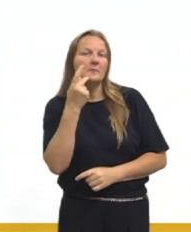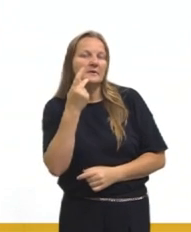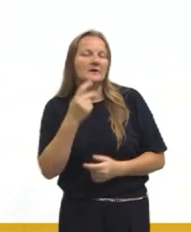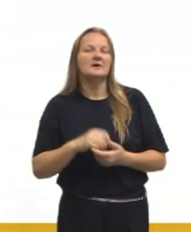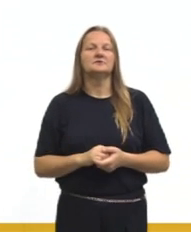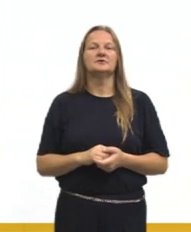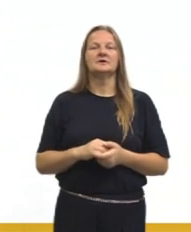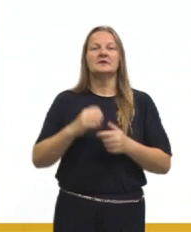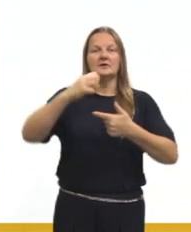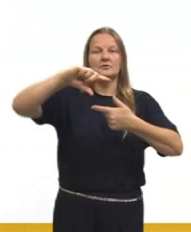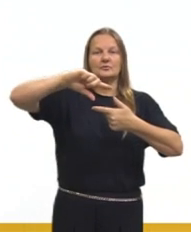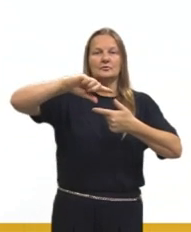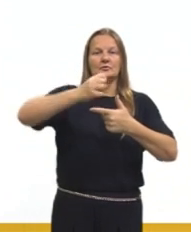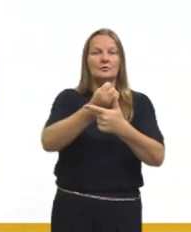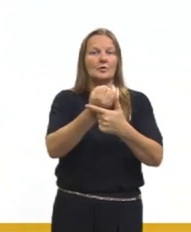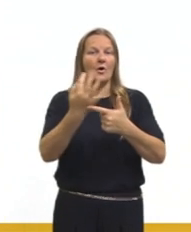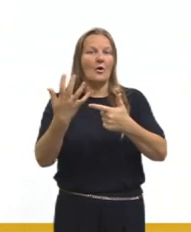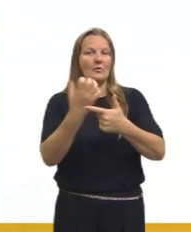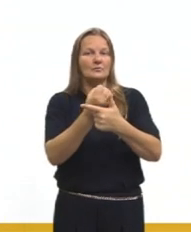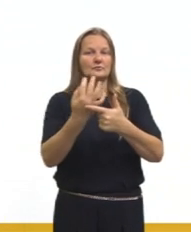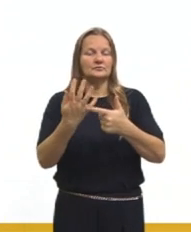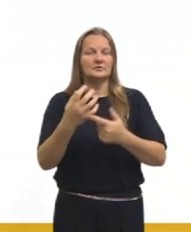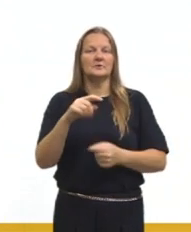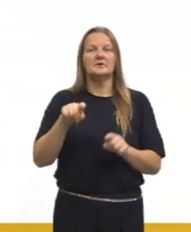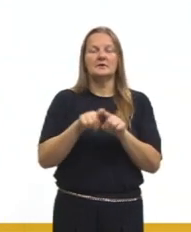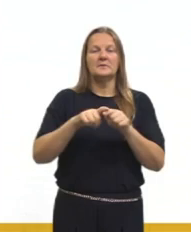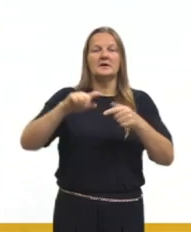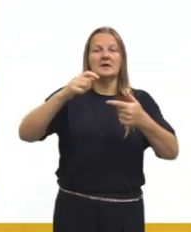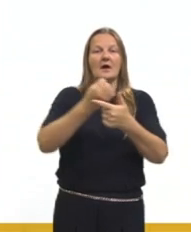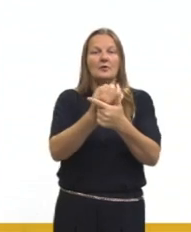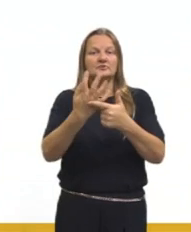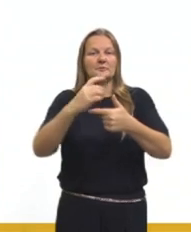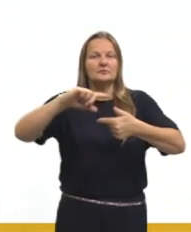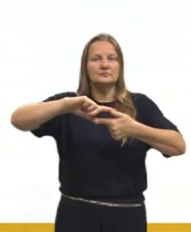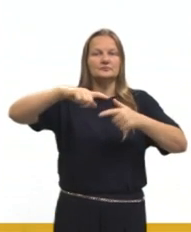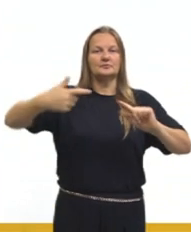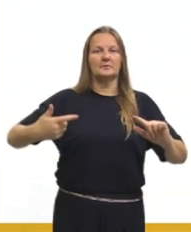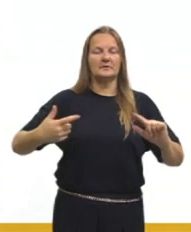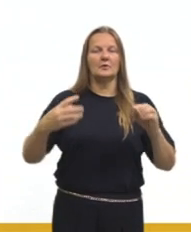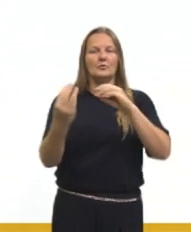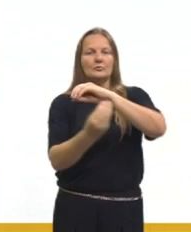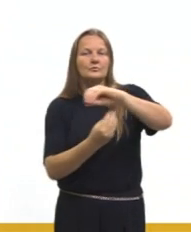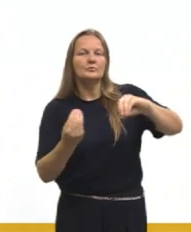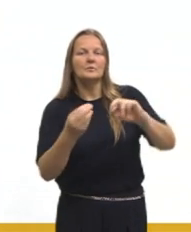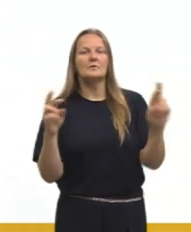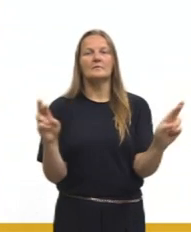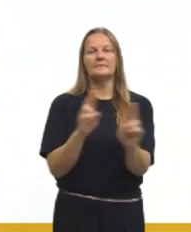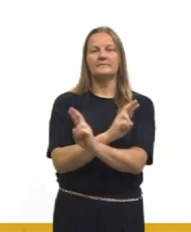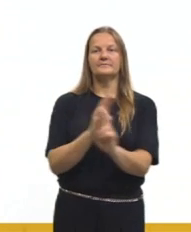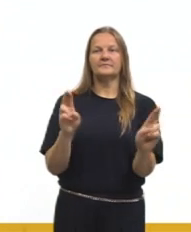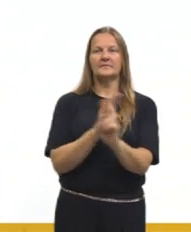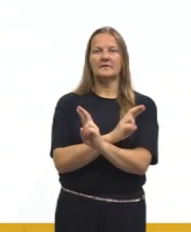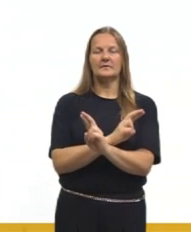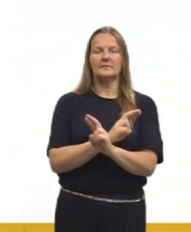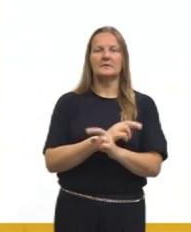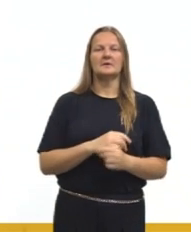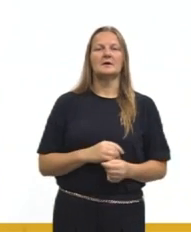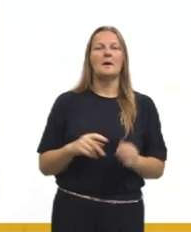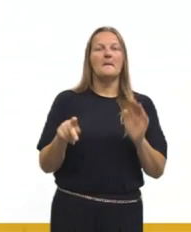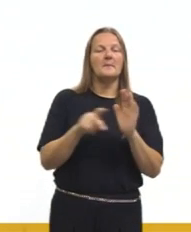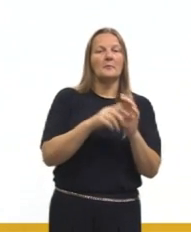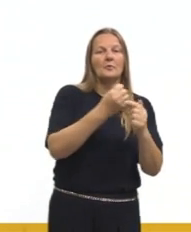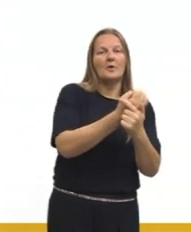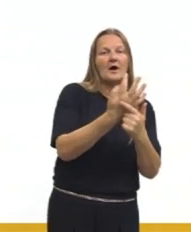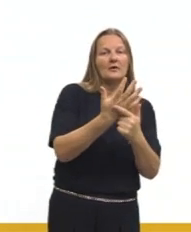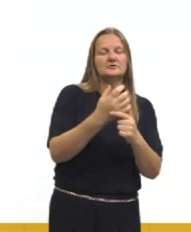os algébricos e ainda os algébricos geométricos, fazendo essa relação entre álgebra e geometria.